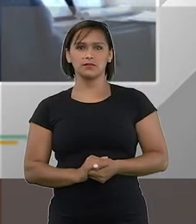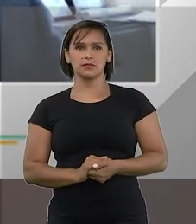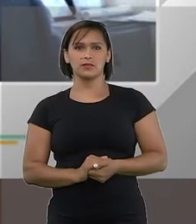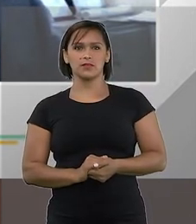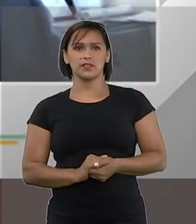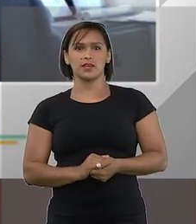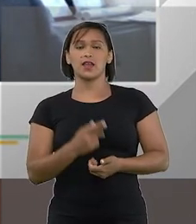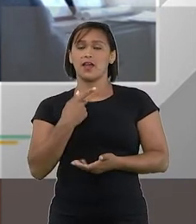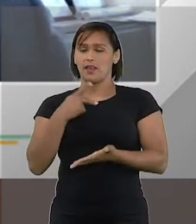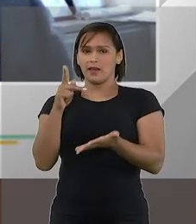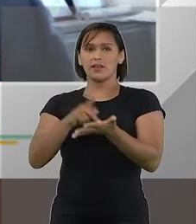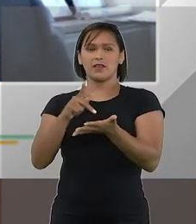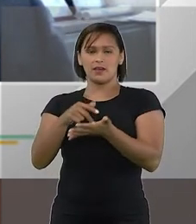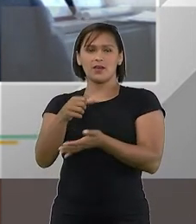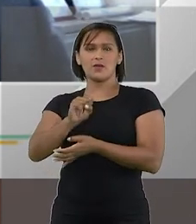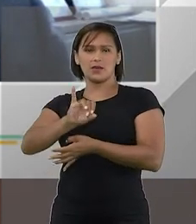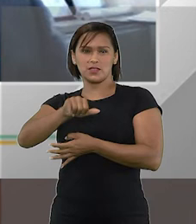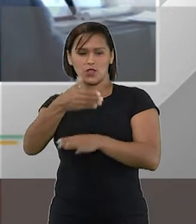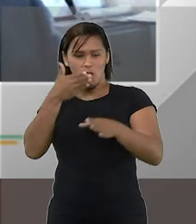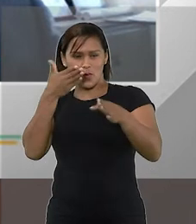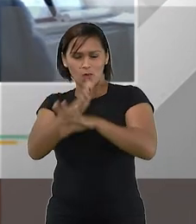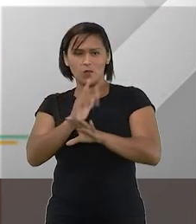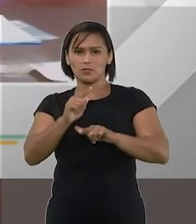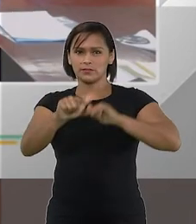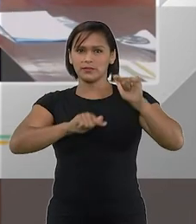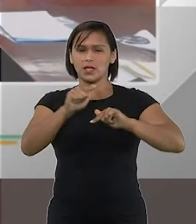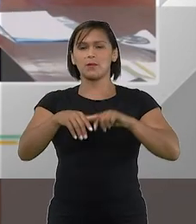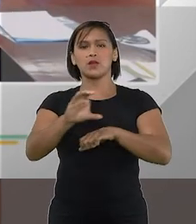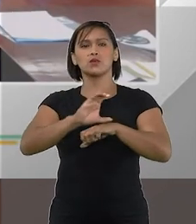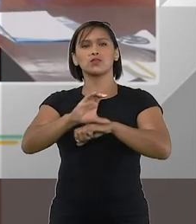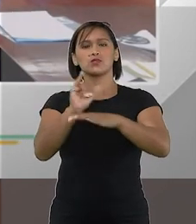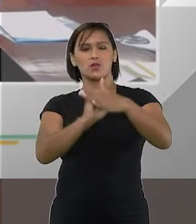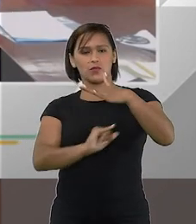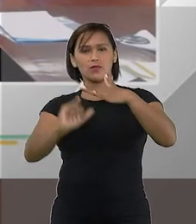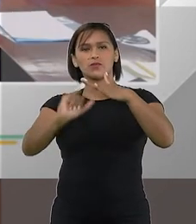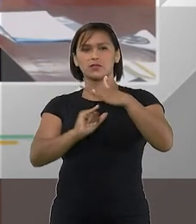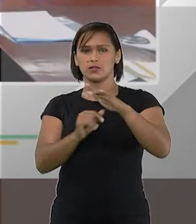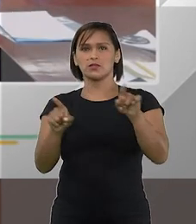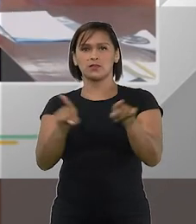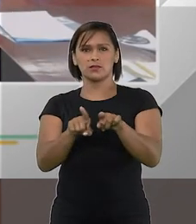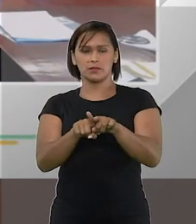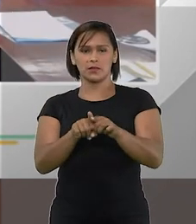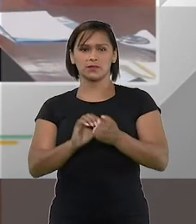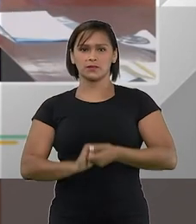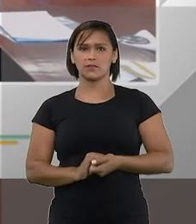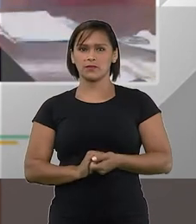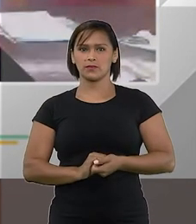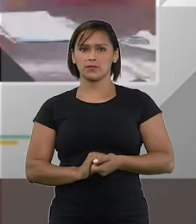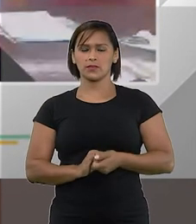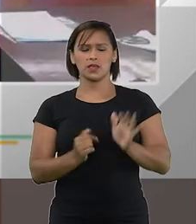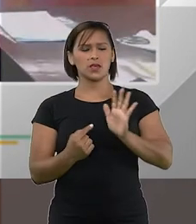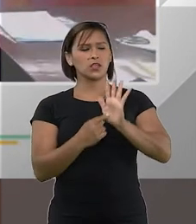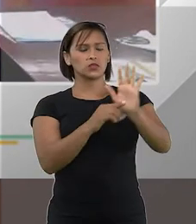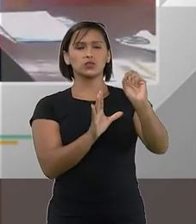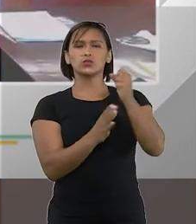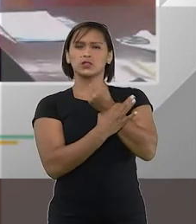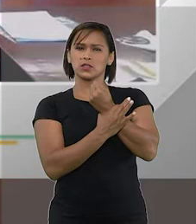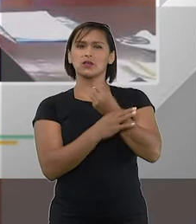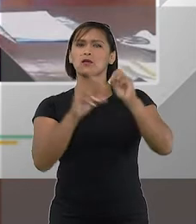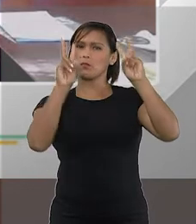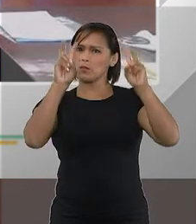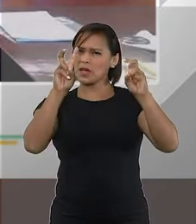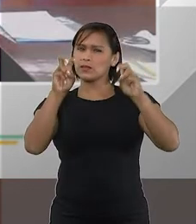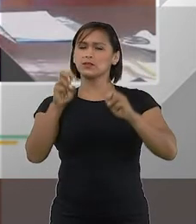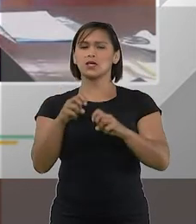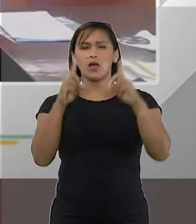eu acho que realmente o STJ cumpriu o seu papel constitucional e institucional trouxe segurança para